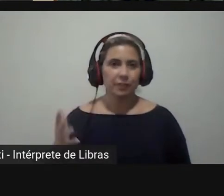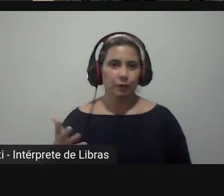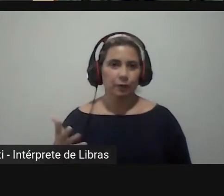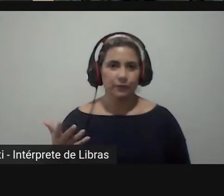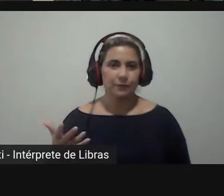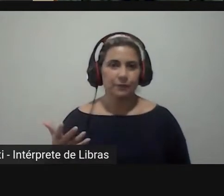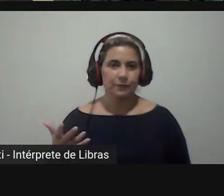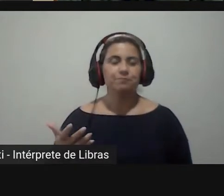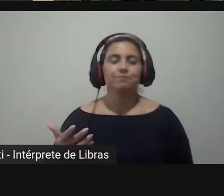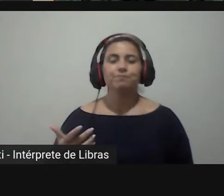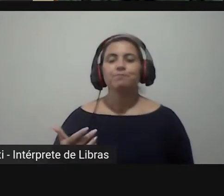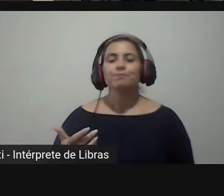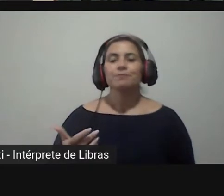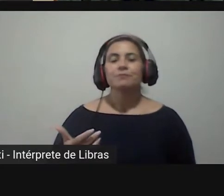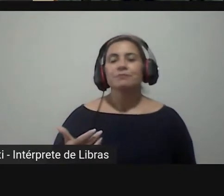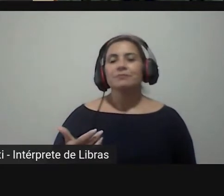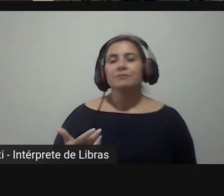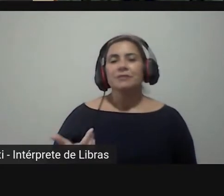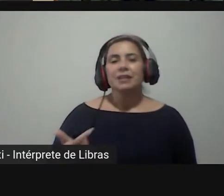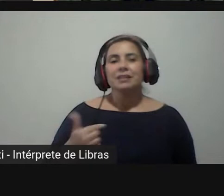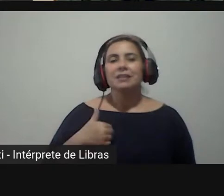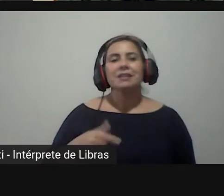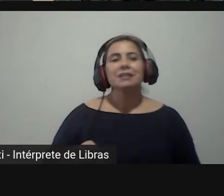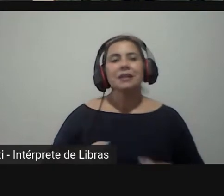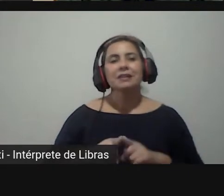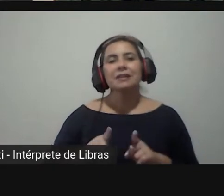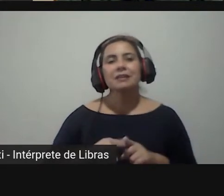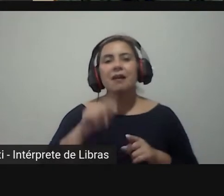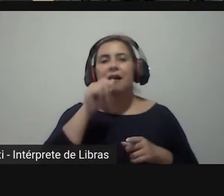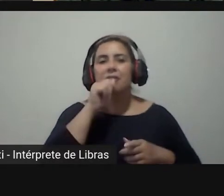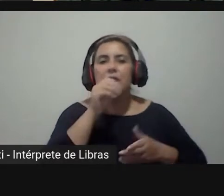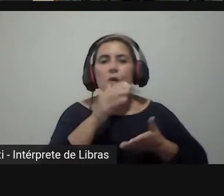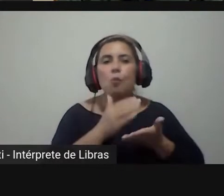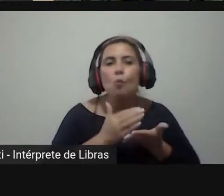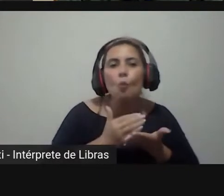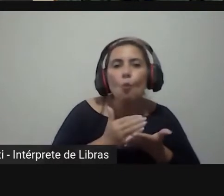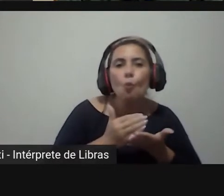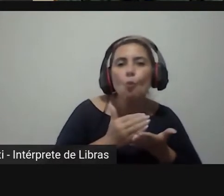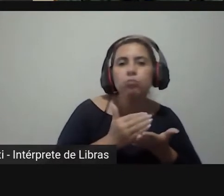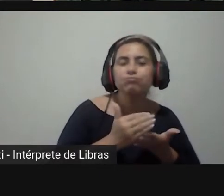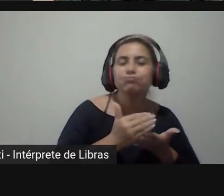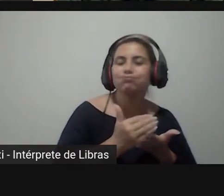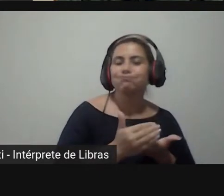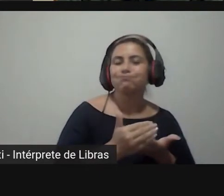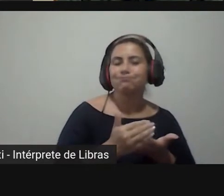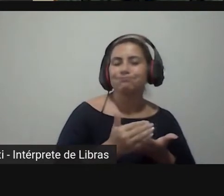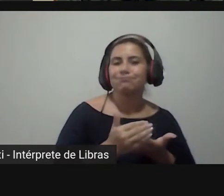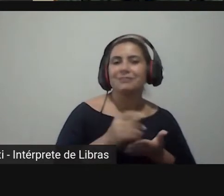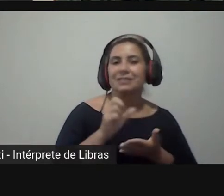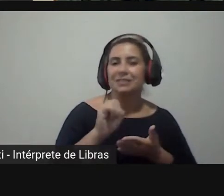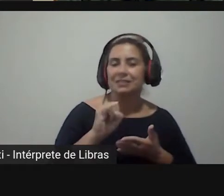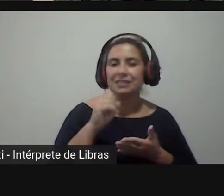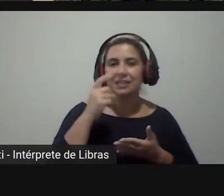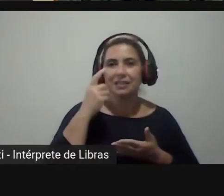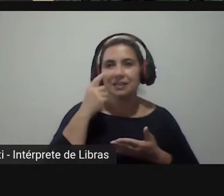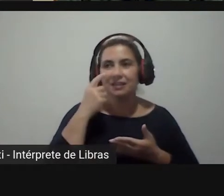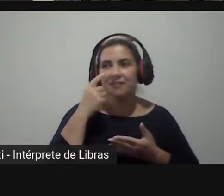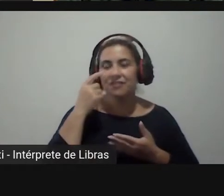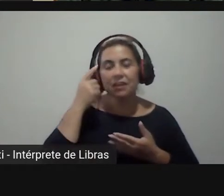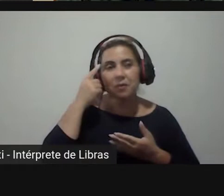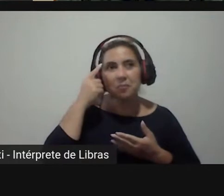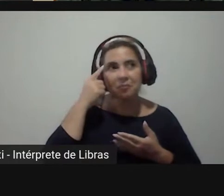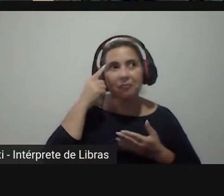Fabiano que digamos assim nós estamos nos estágios primitivos e aí que é o problema porque se a gente vê só do ponto de vista